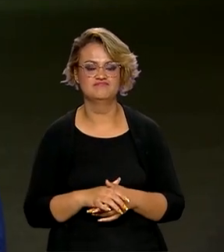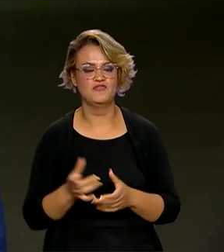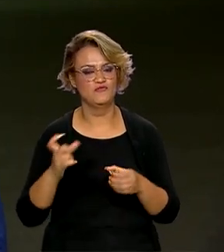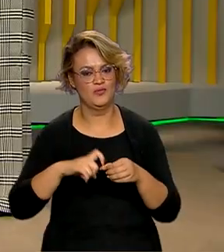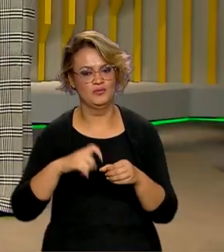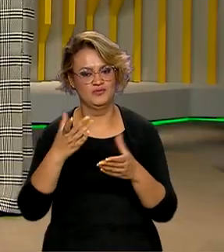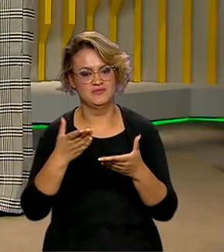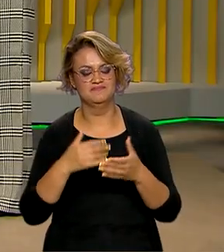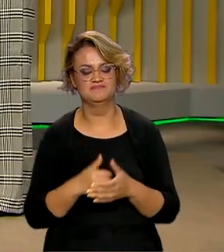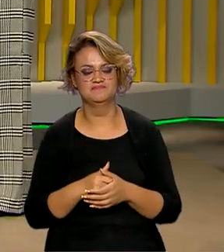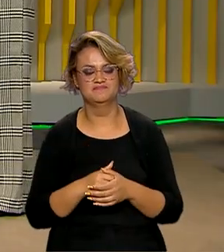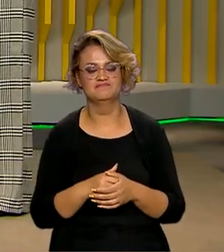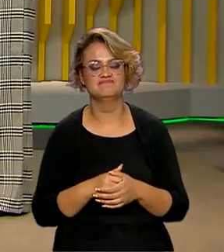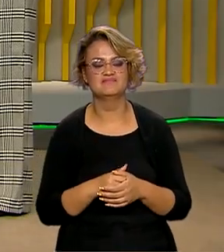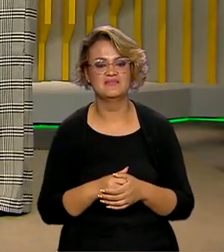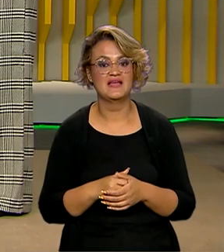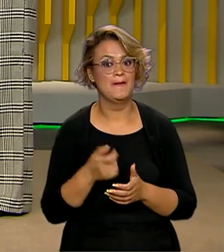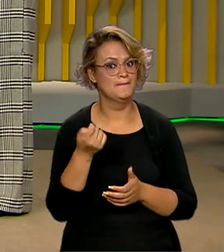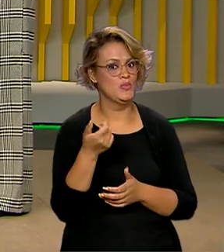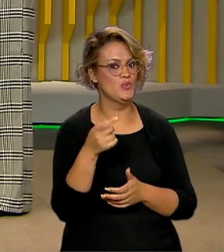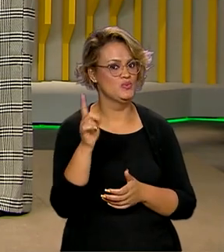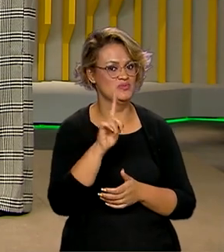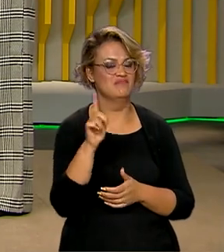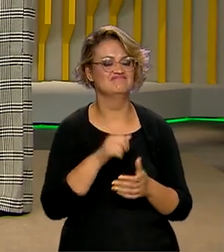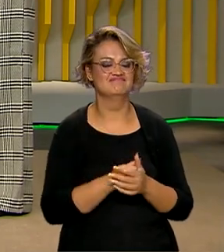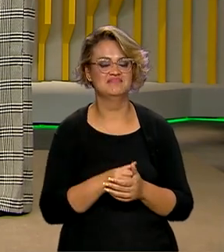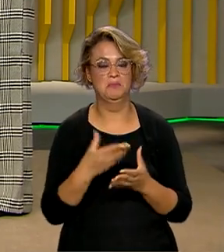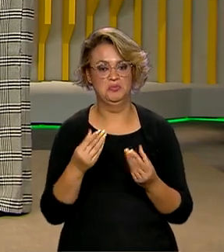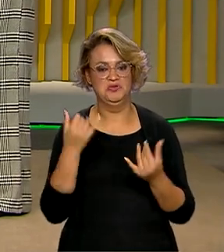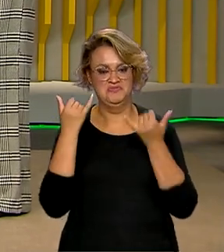volto com vocês. Não é pouca coisa não, Pablo. Muito obrigado pelas informações.